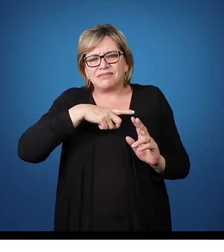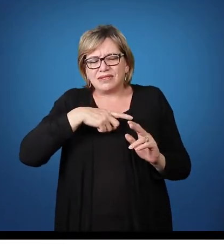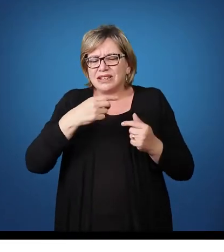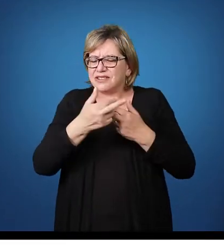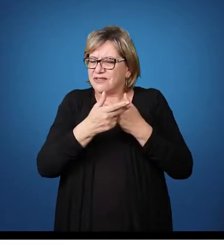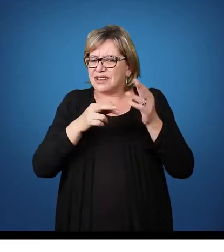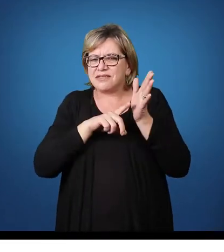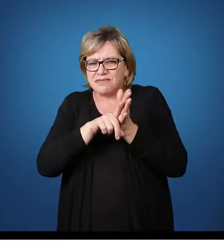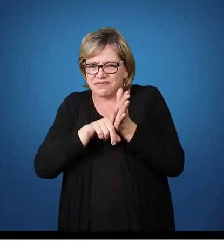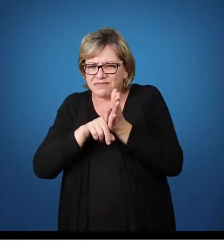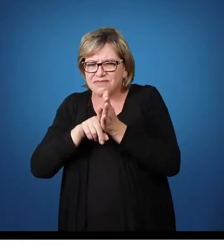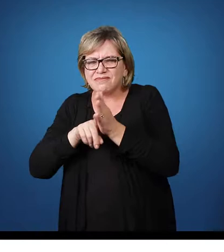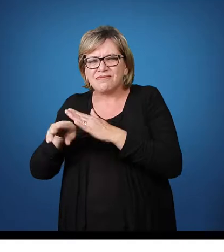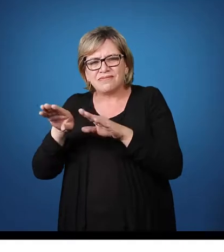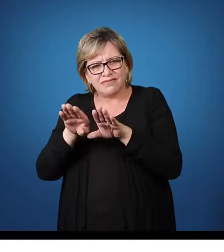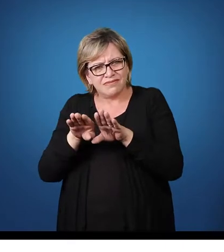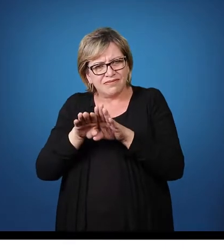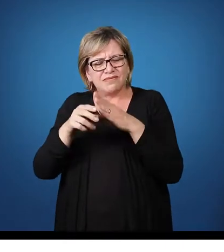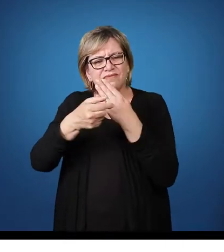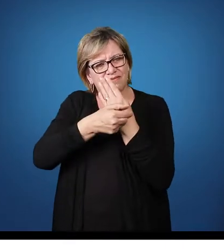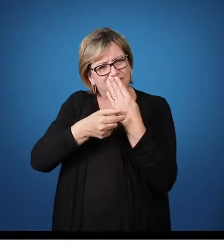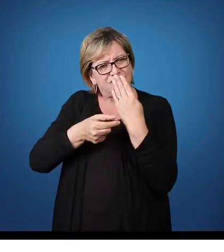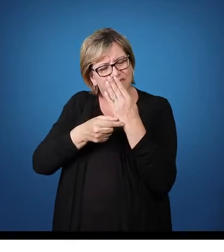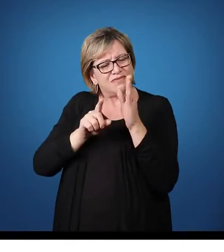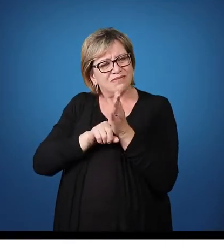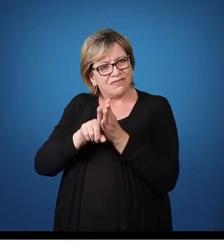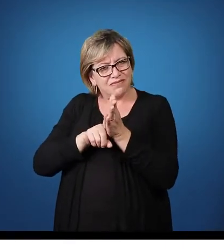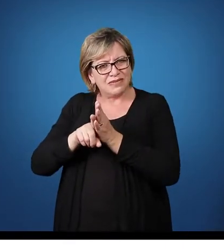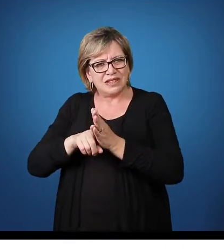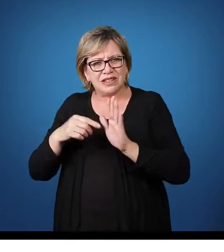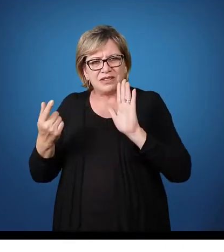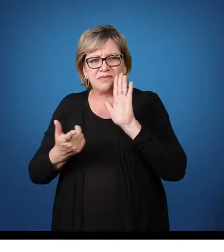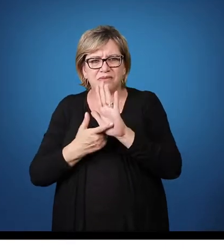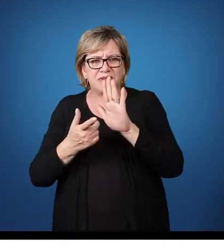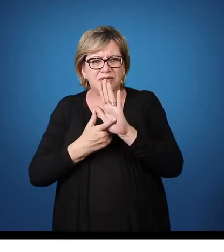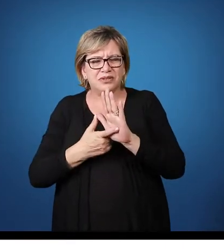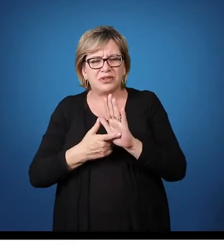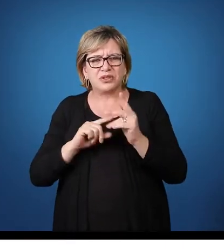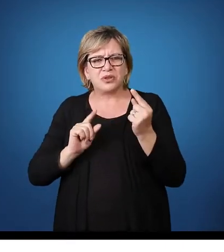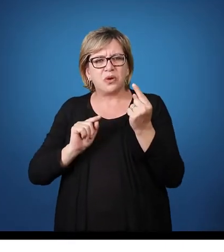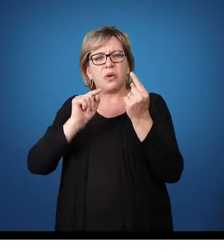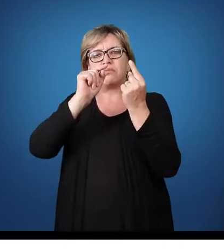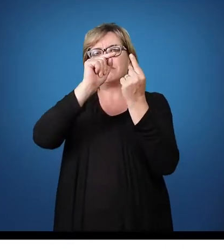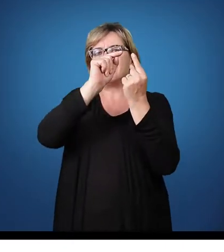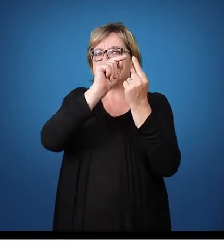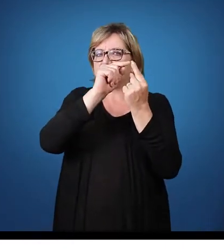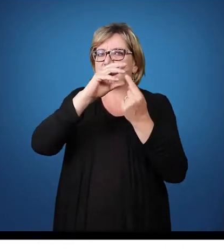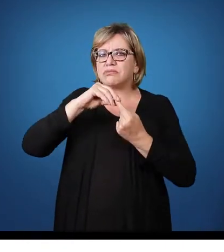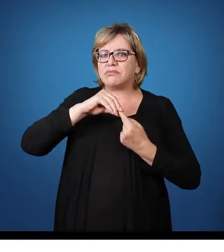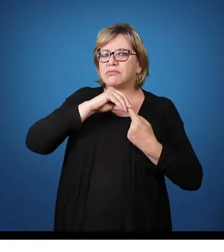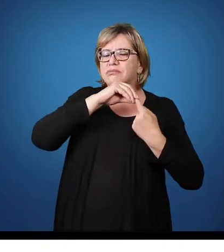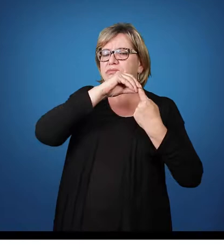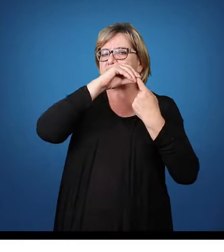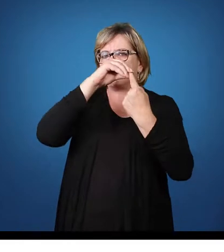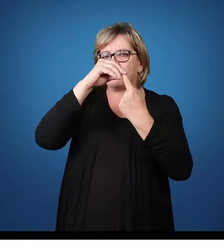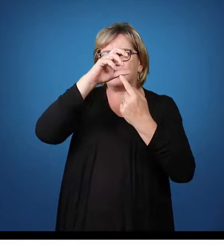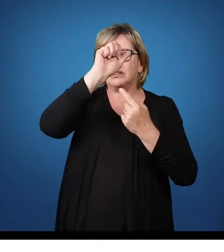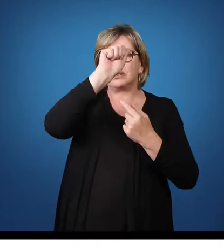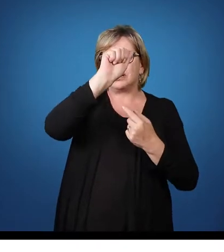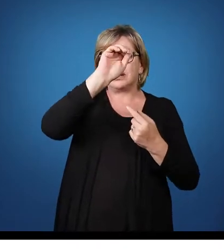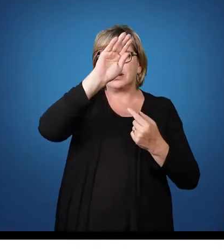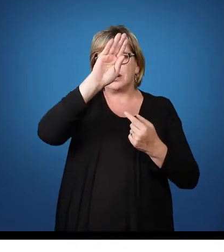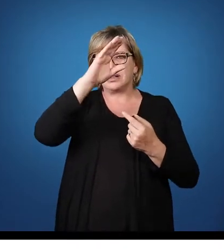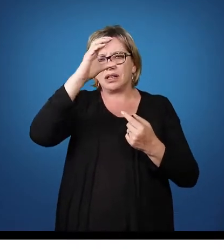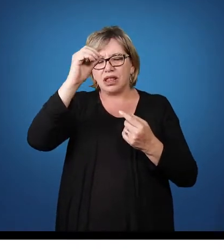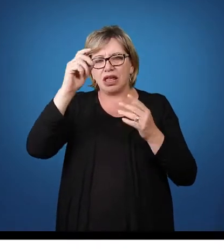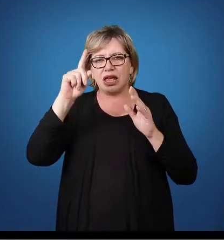estudos e autores que ressaltam que o objetivo principal da avaliação tem sido de testificar o